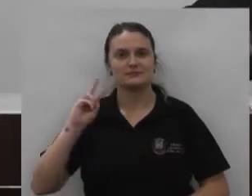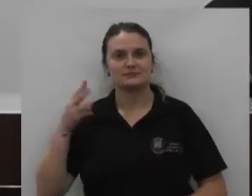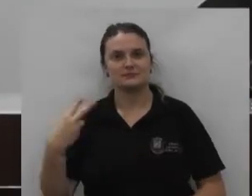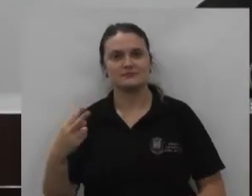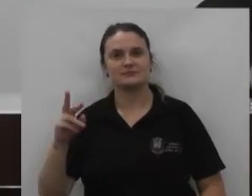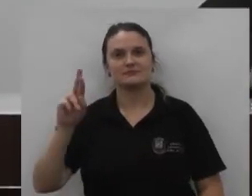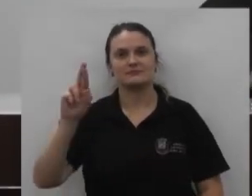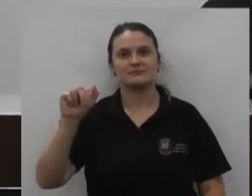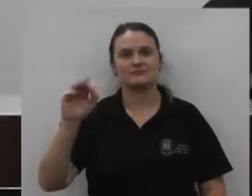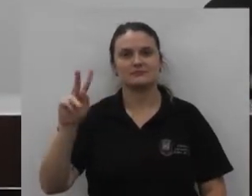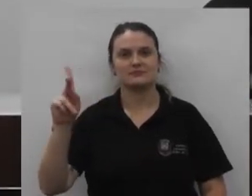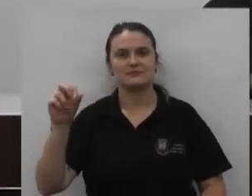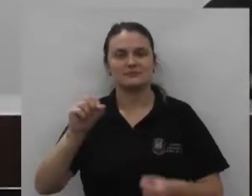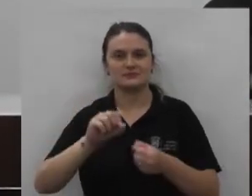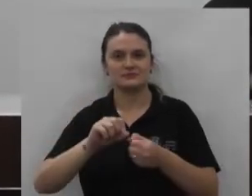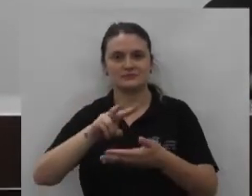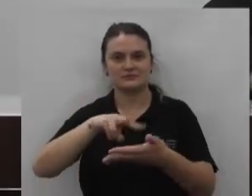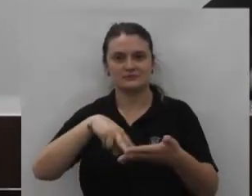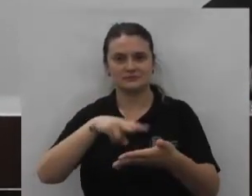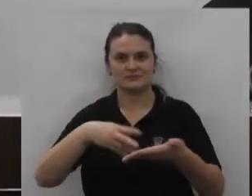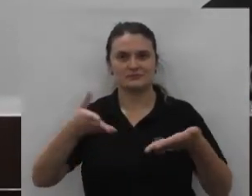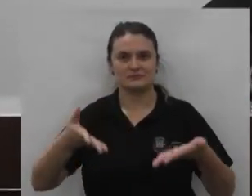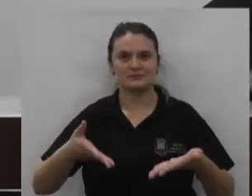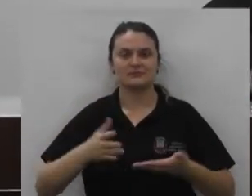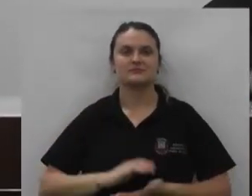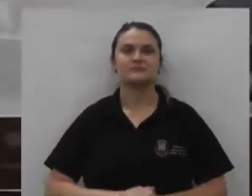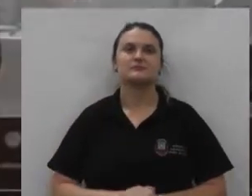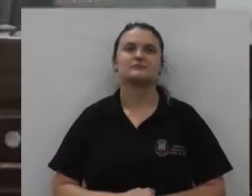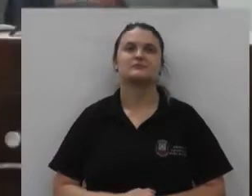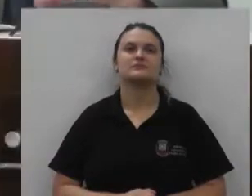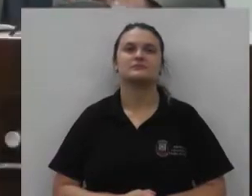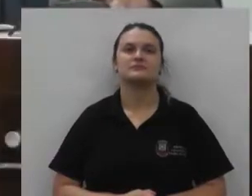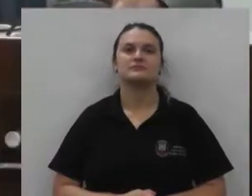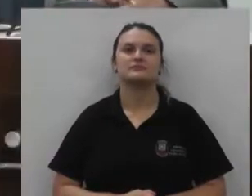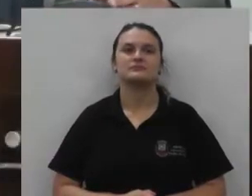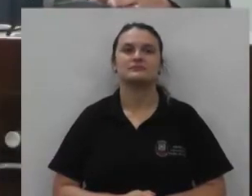vereador Valdecir Rático para que faça a leitura da matéria constante